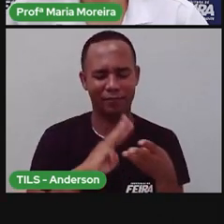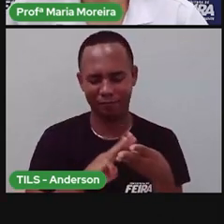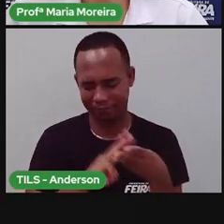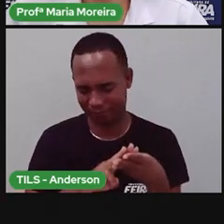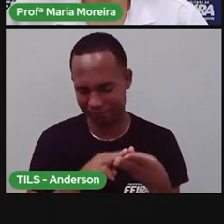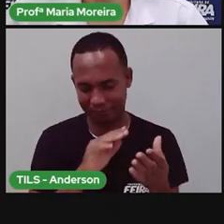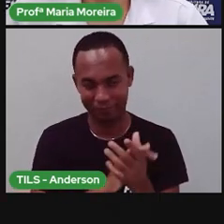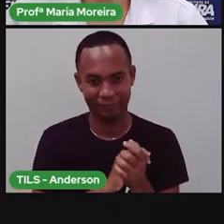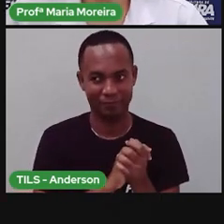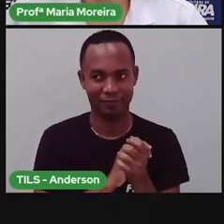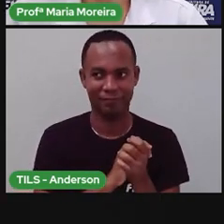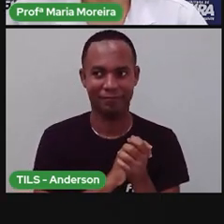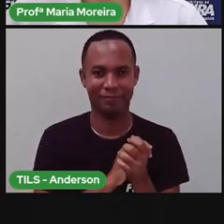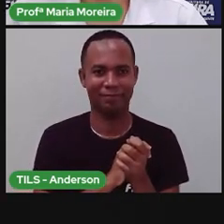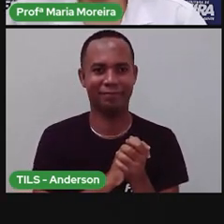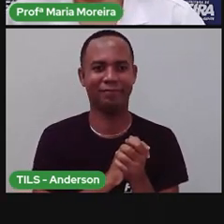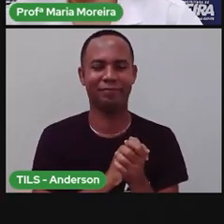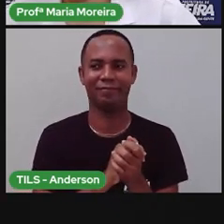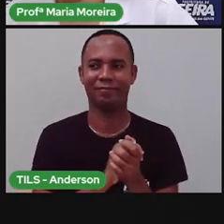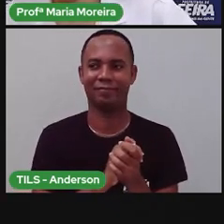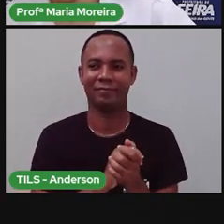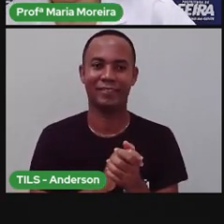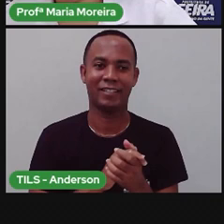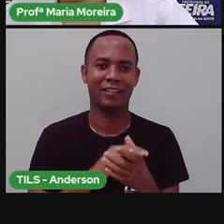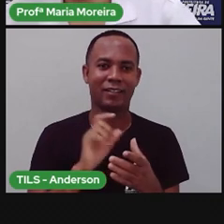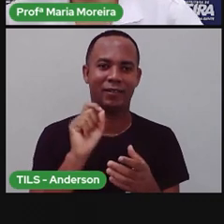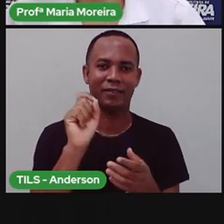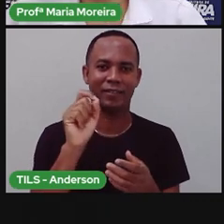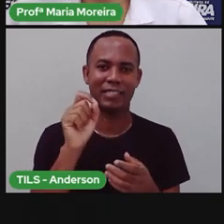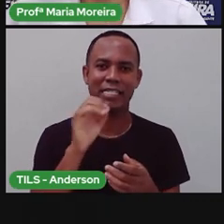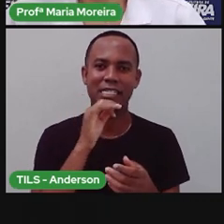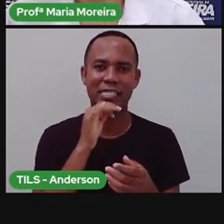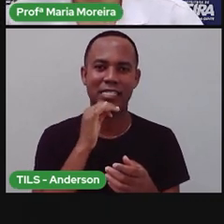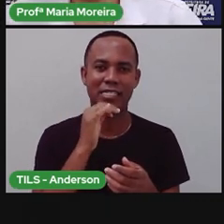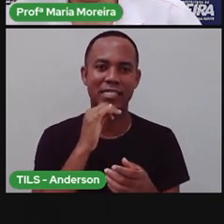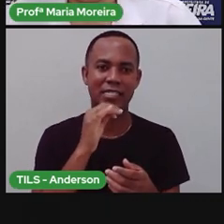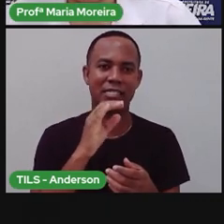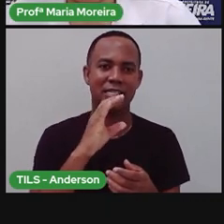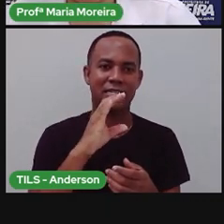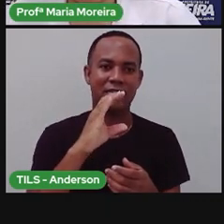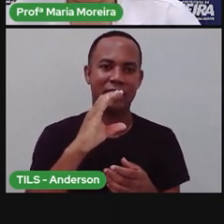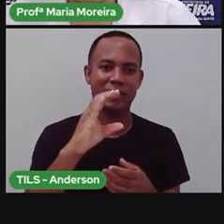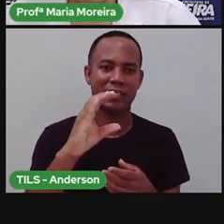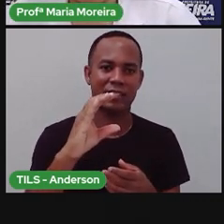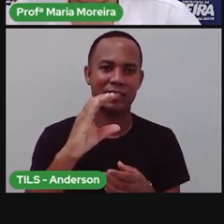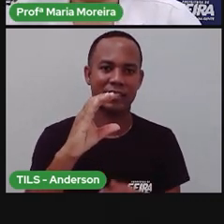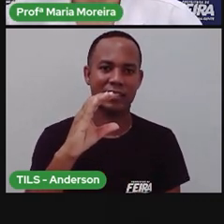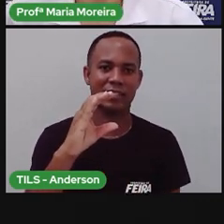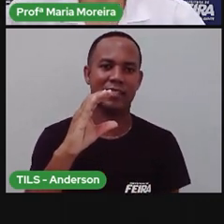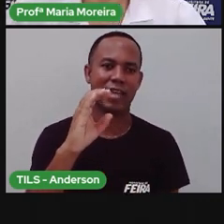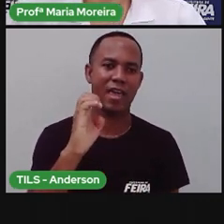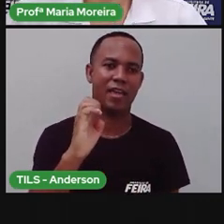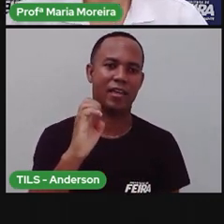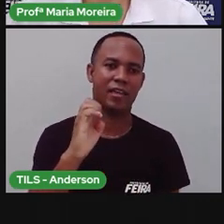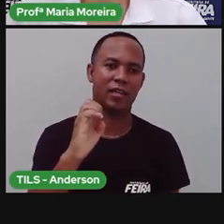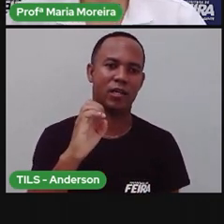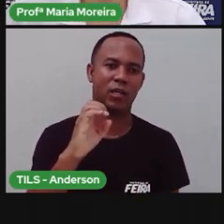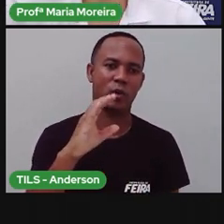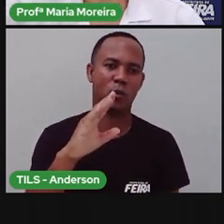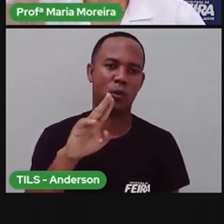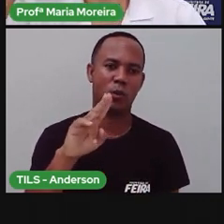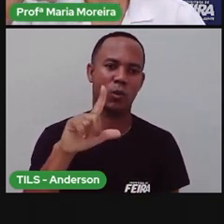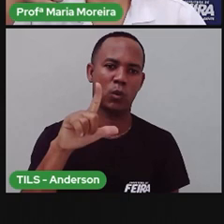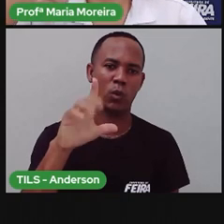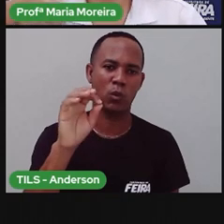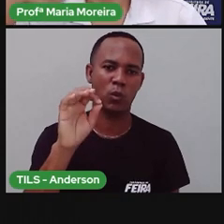Vamos ensinar, Anderson. Século é o quê? Cem anos. Então, vamos lá com a Pró